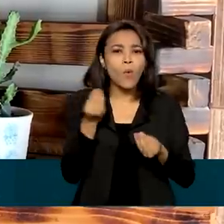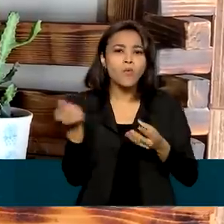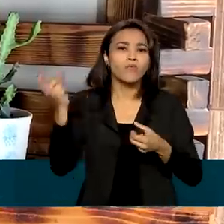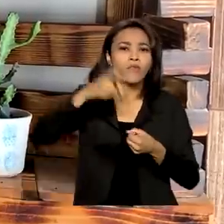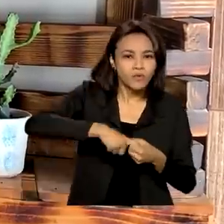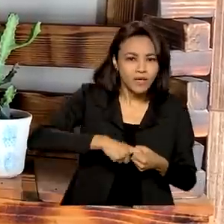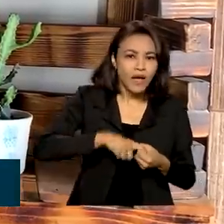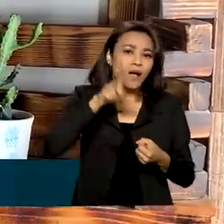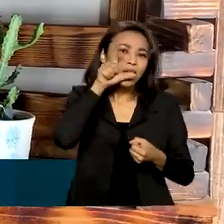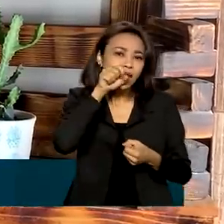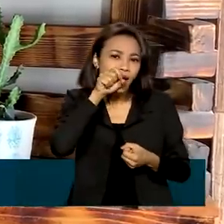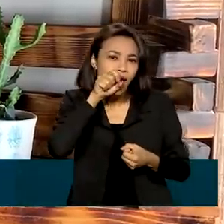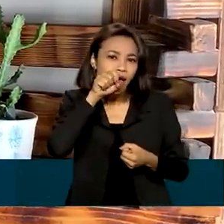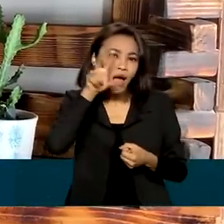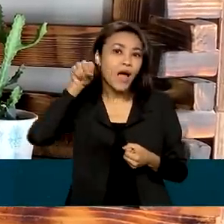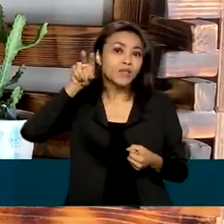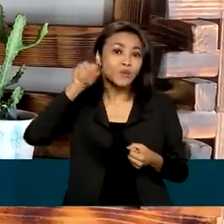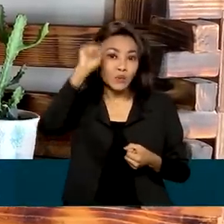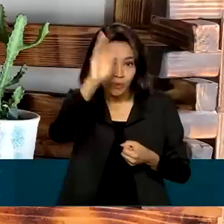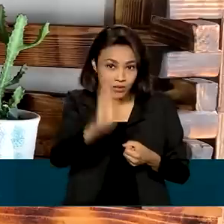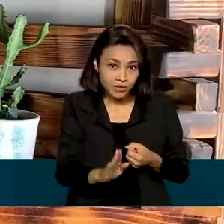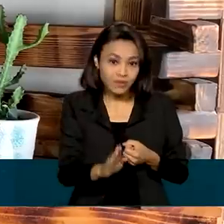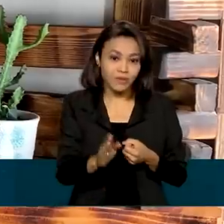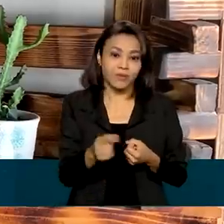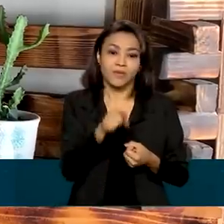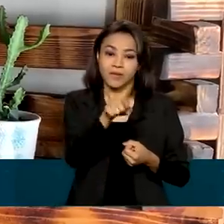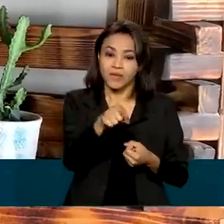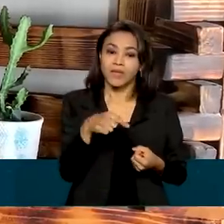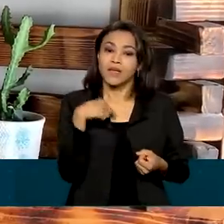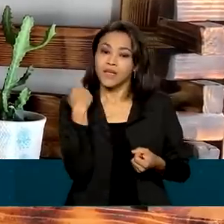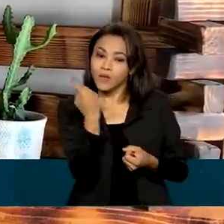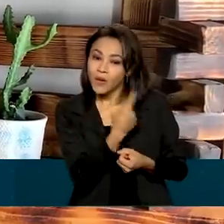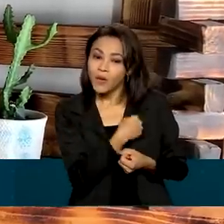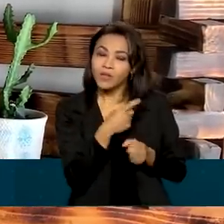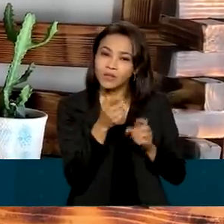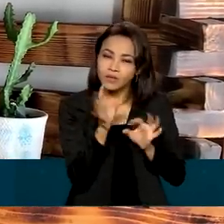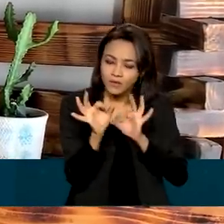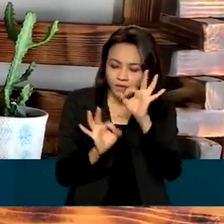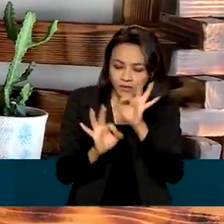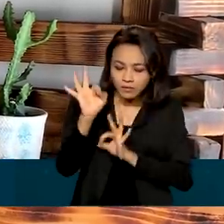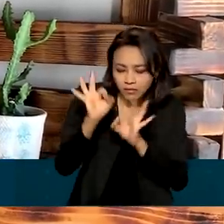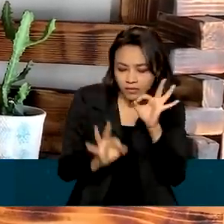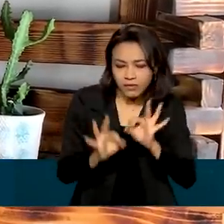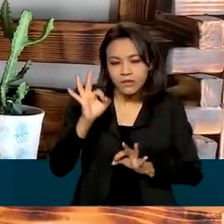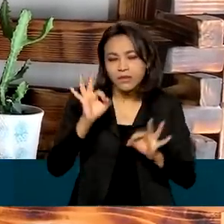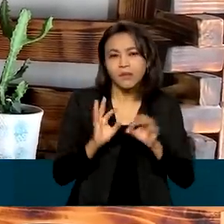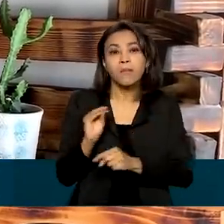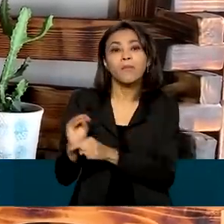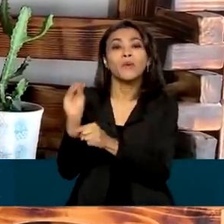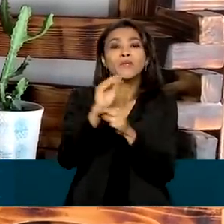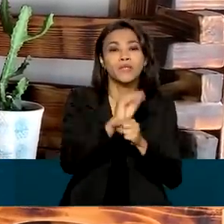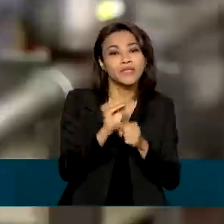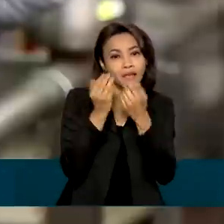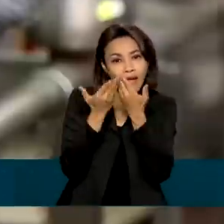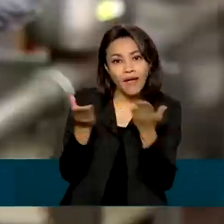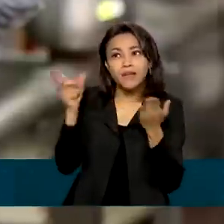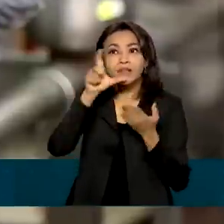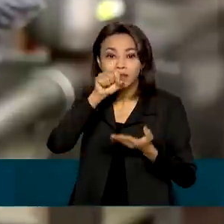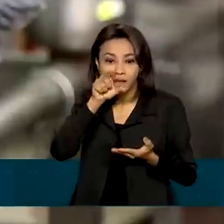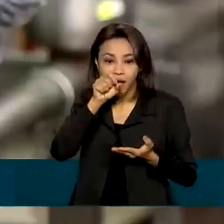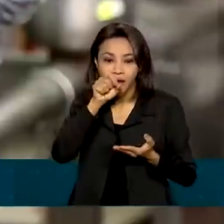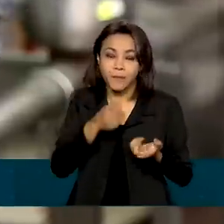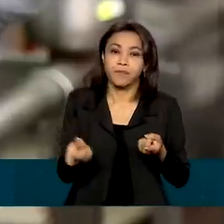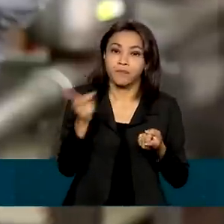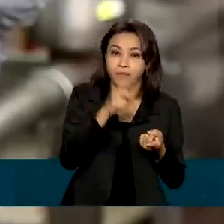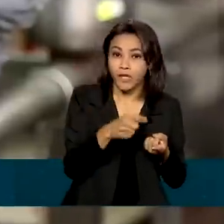Brasil. Isso foi feito por meio do PAN Ararinha Azul, é o nosso Plano de Ação Nacional de Proteção das Ararinhas Azuis. Em